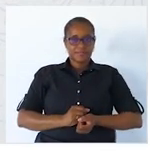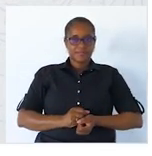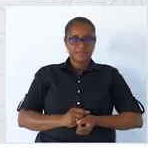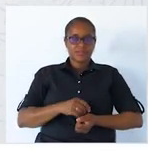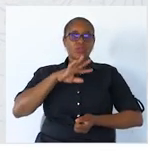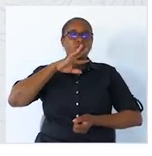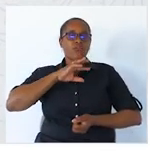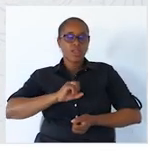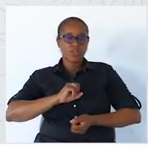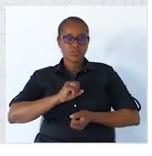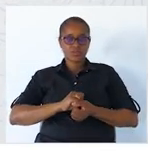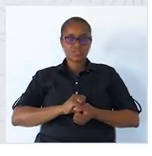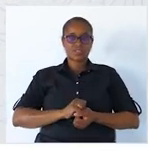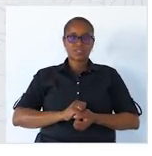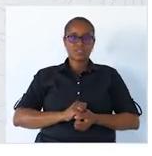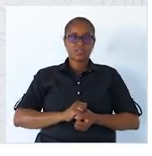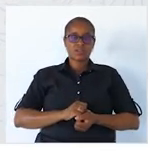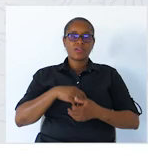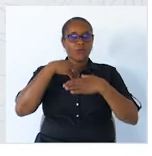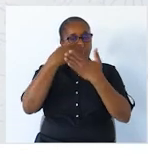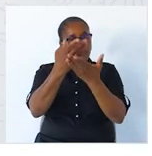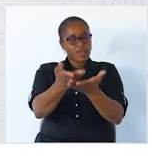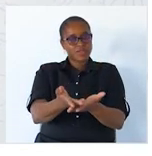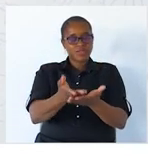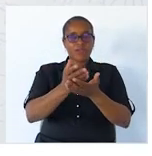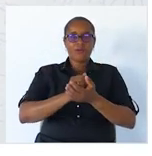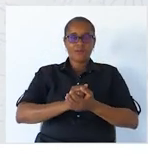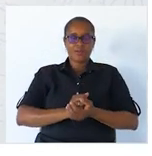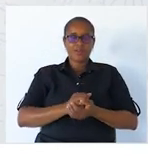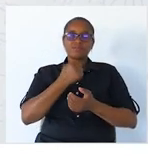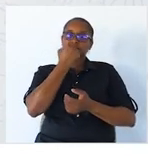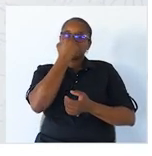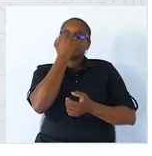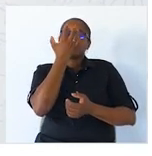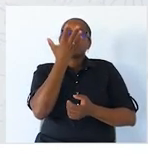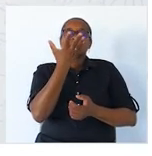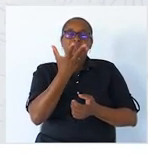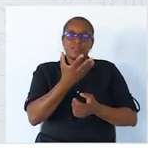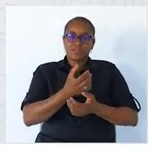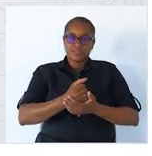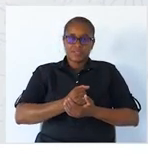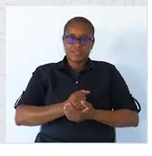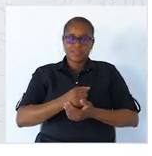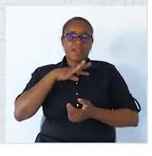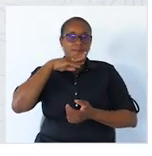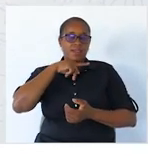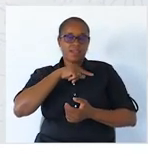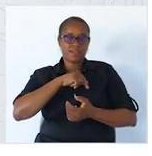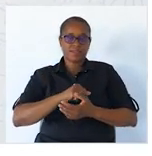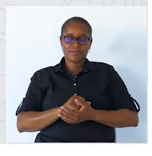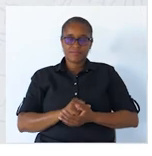Os filhos ofereceram flores à mãe.